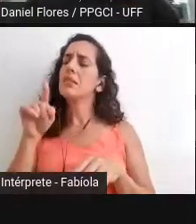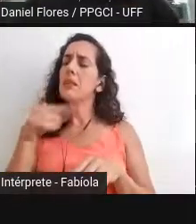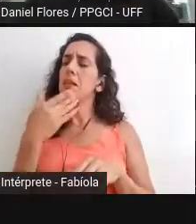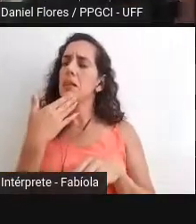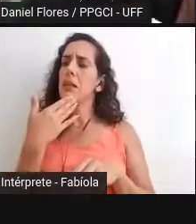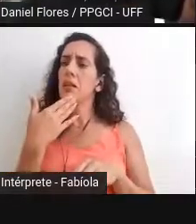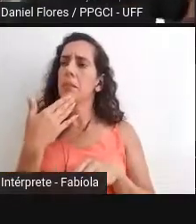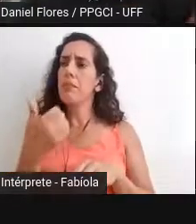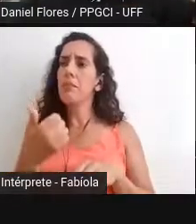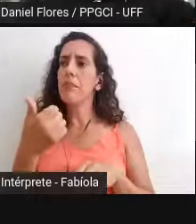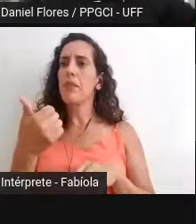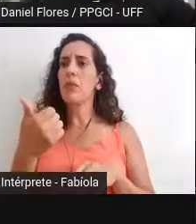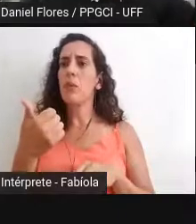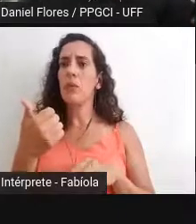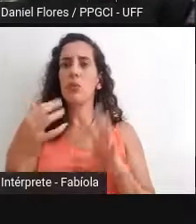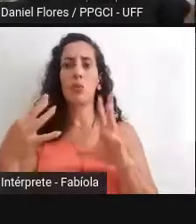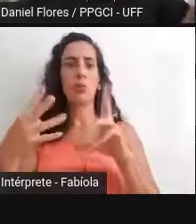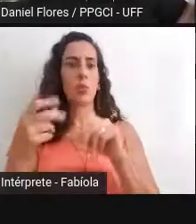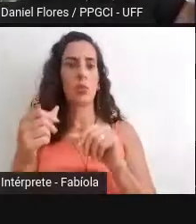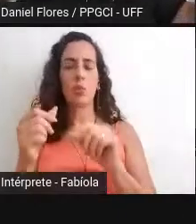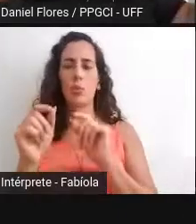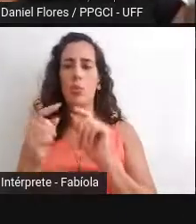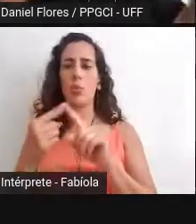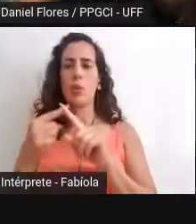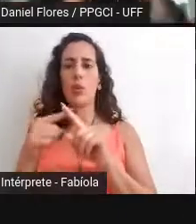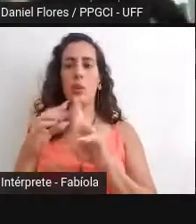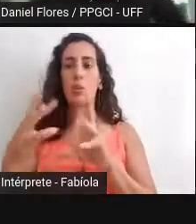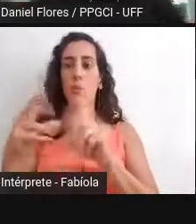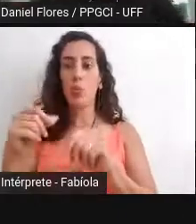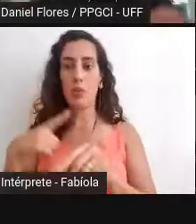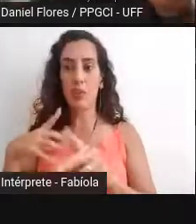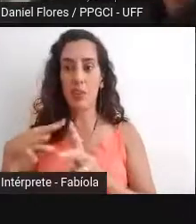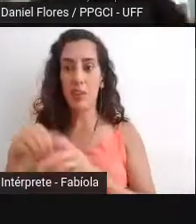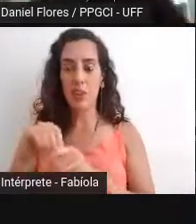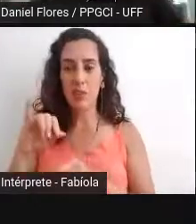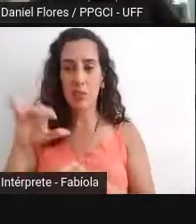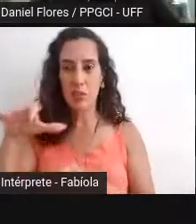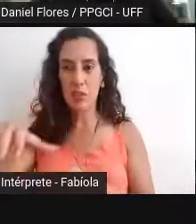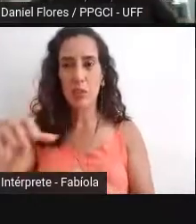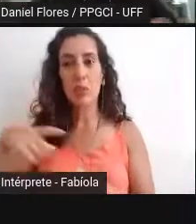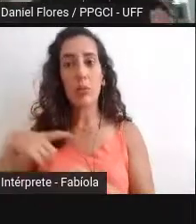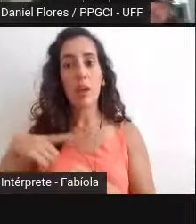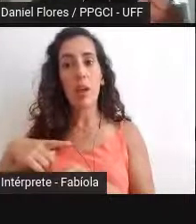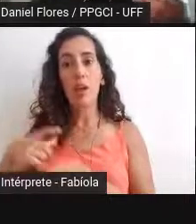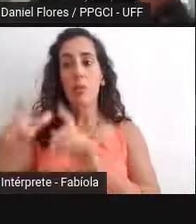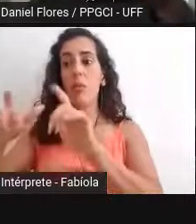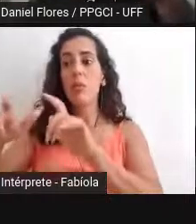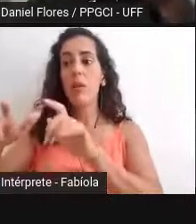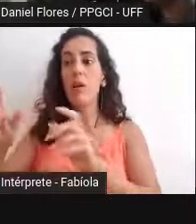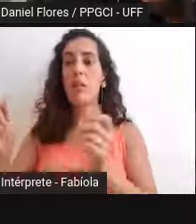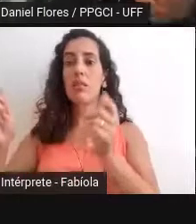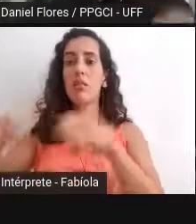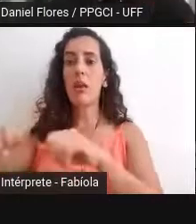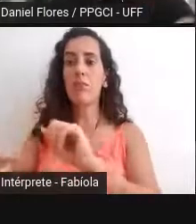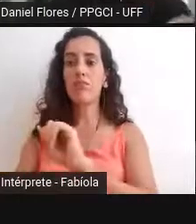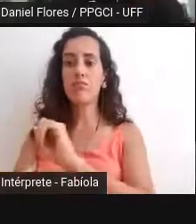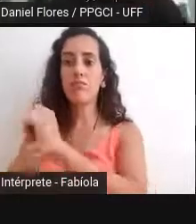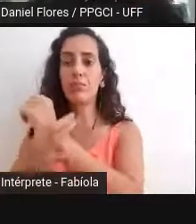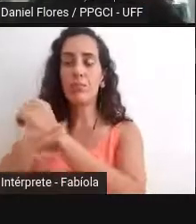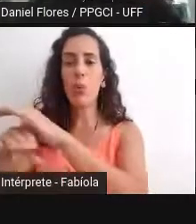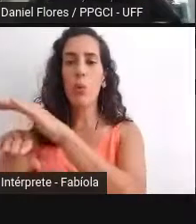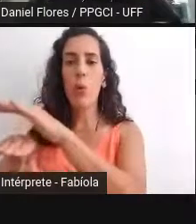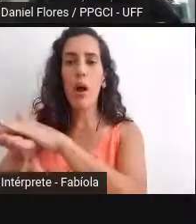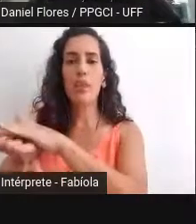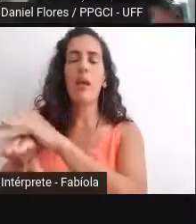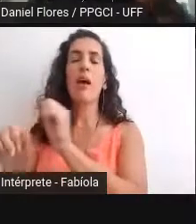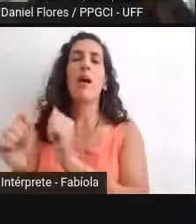tudo que eu produzo na minha instituição tem um lugar de preservação um lugar de memória um lugar de